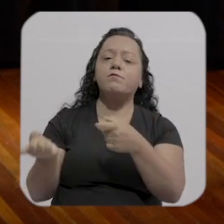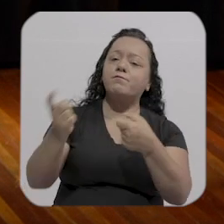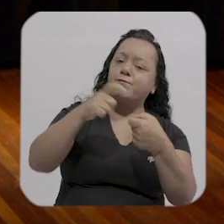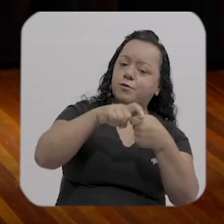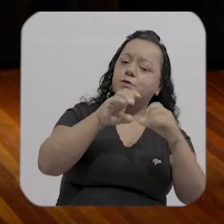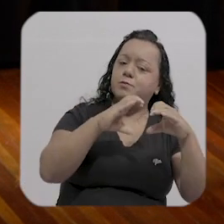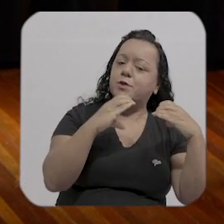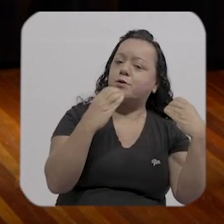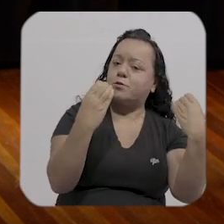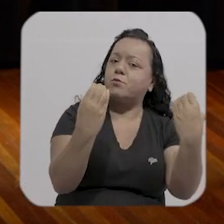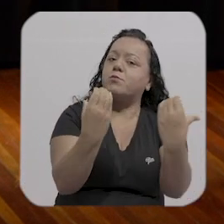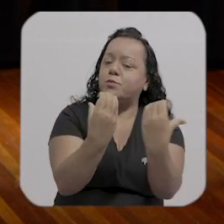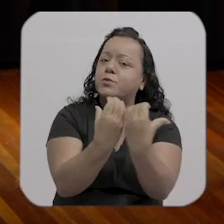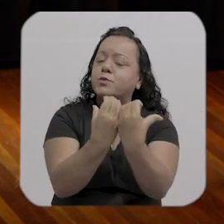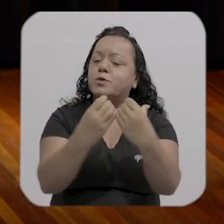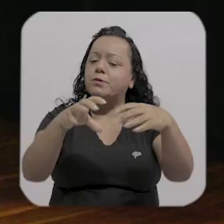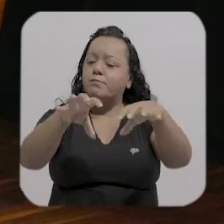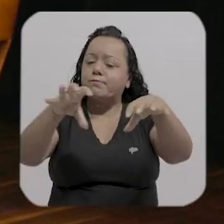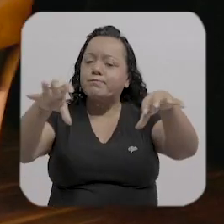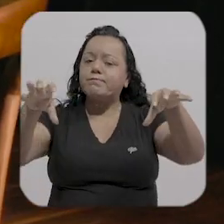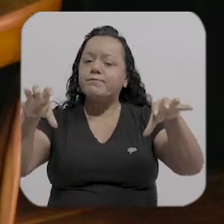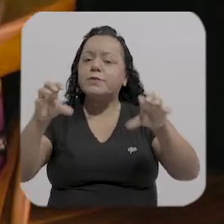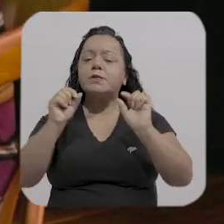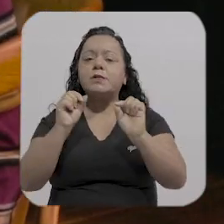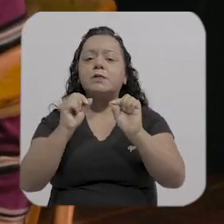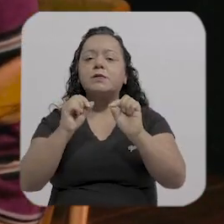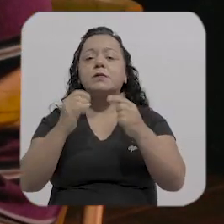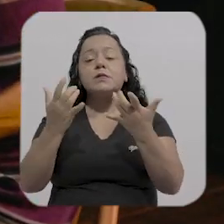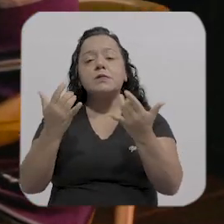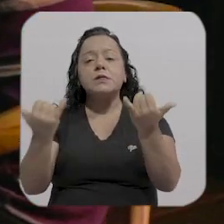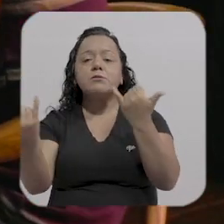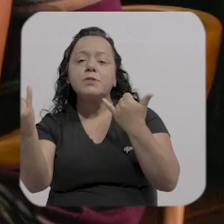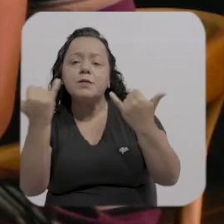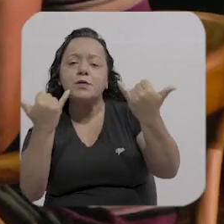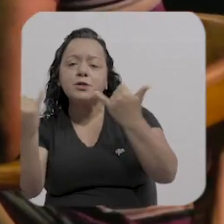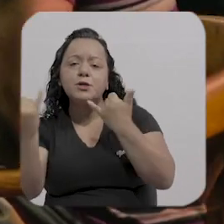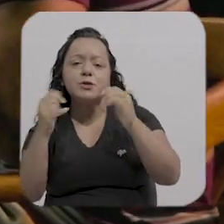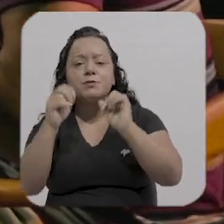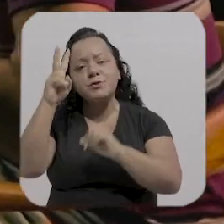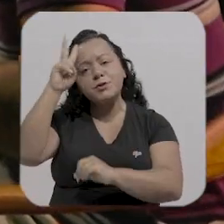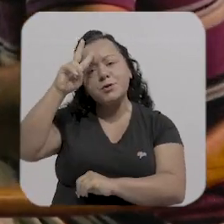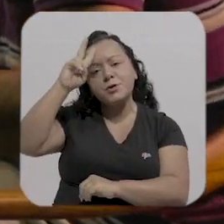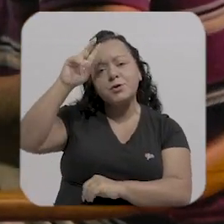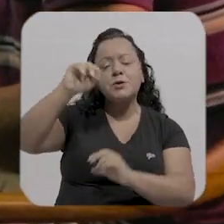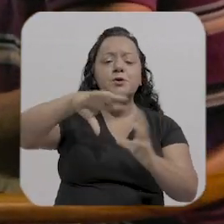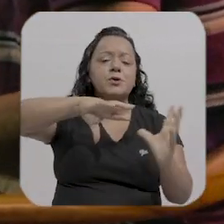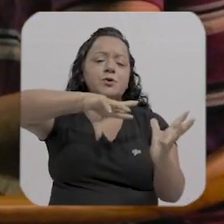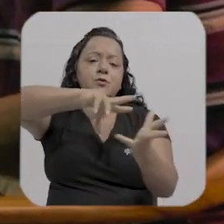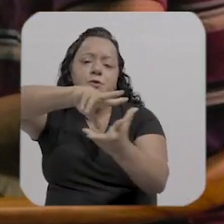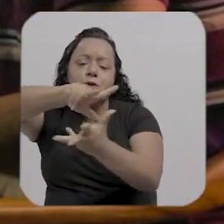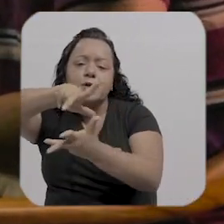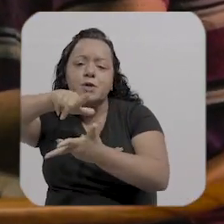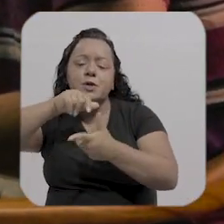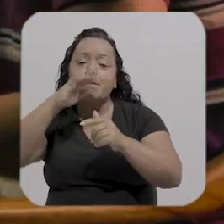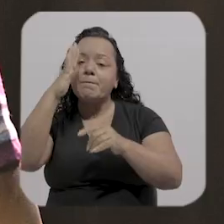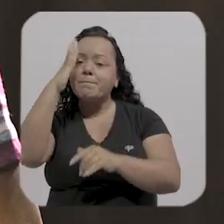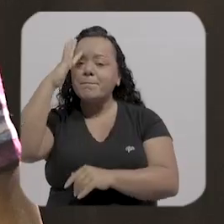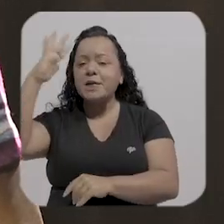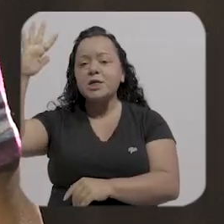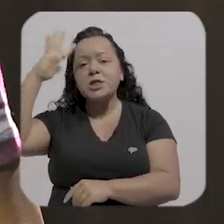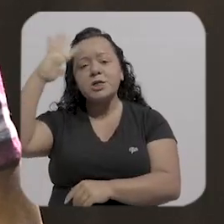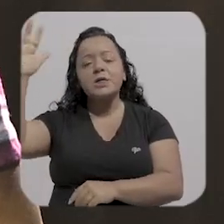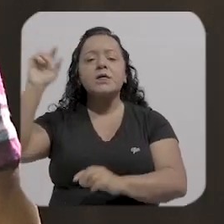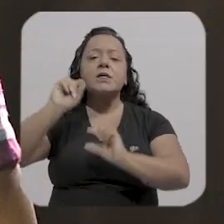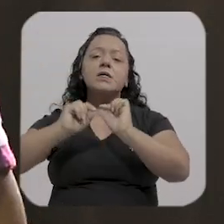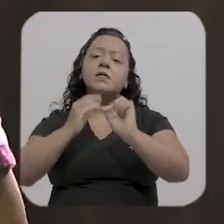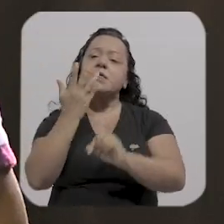Isso vai permeando ali as narrativas, as histórias, todo aquele universo imaginário de uma criança, né?